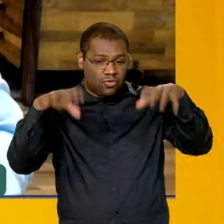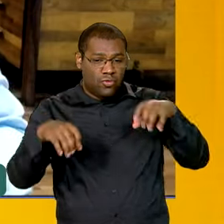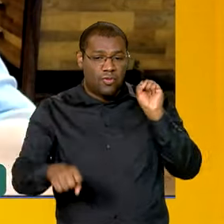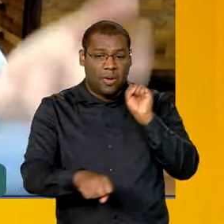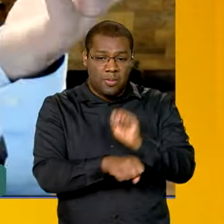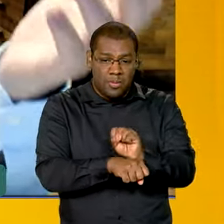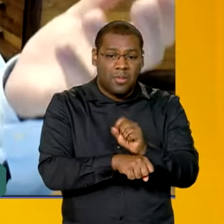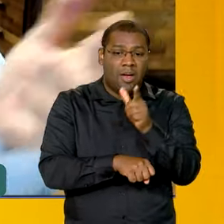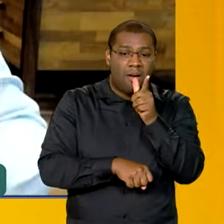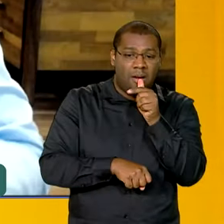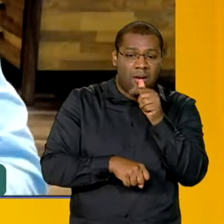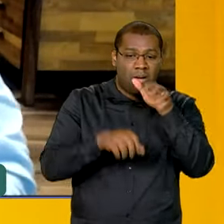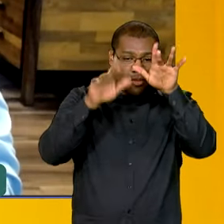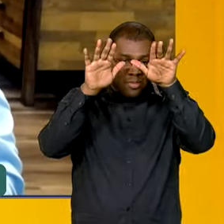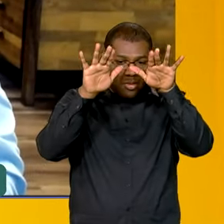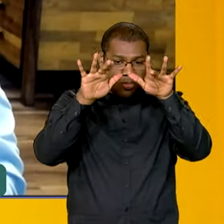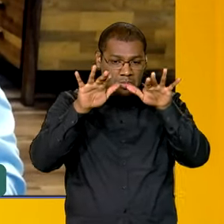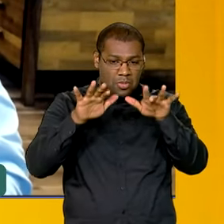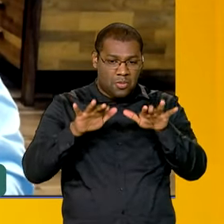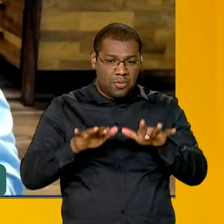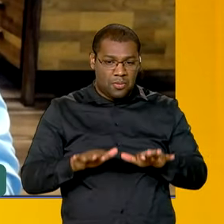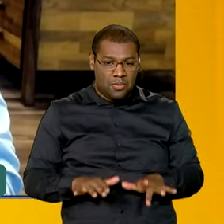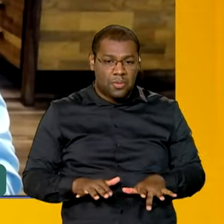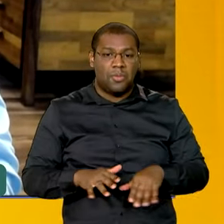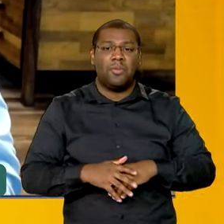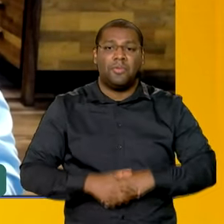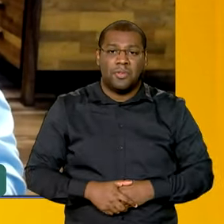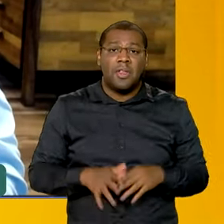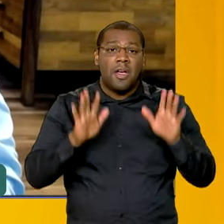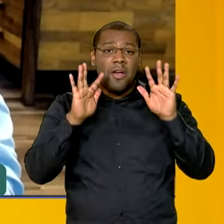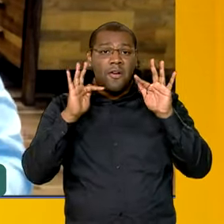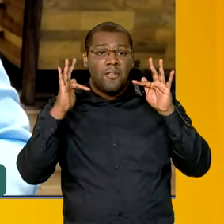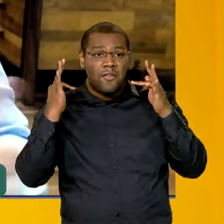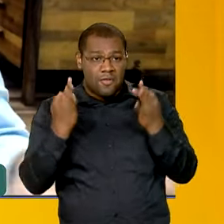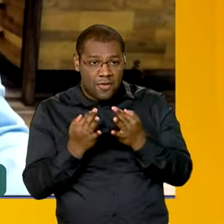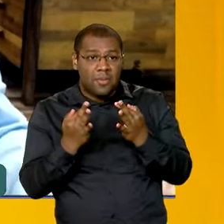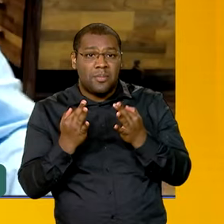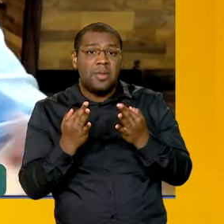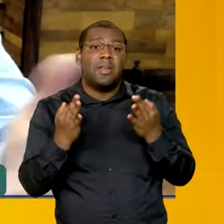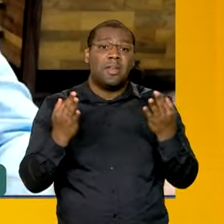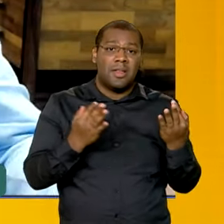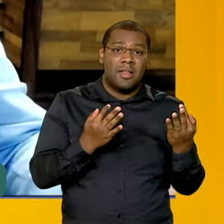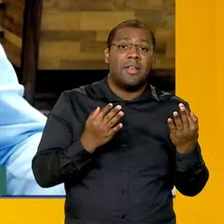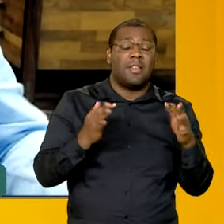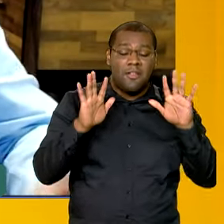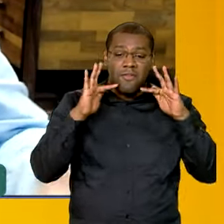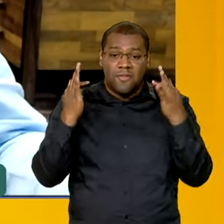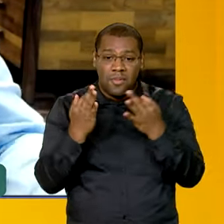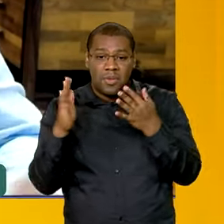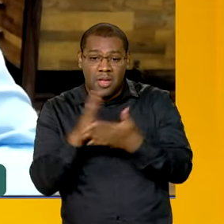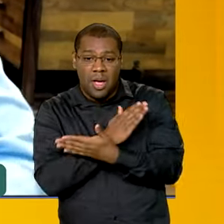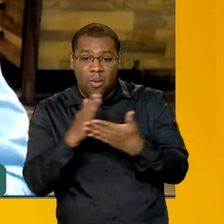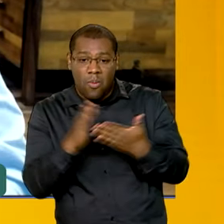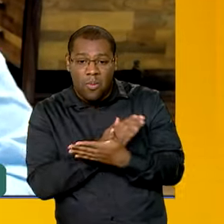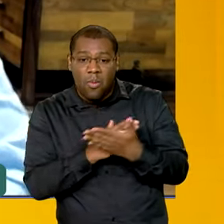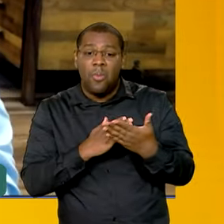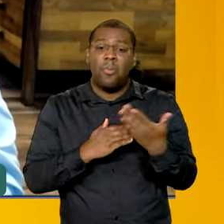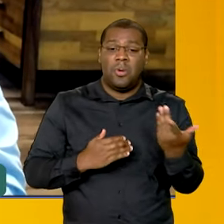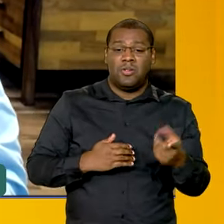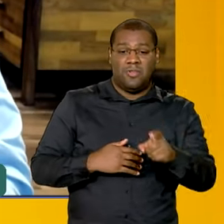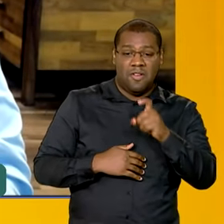que não conseguiram suspender o seu fogão, a sua geladeira, enfim, provavelmente tudo isso terá que ser